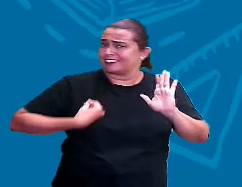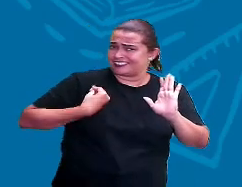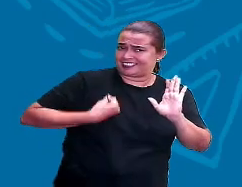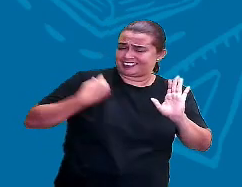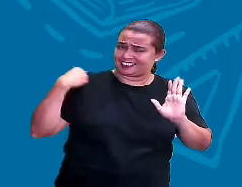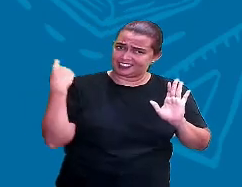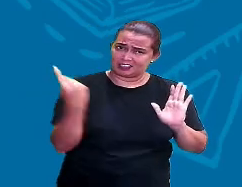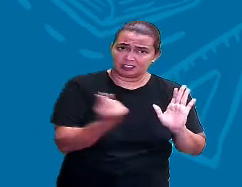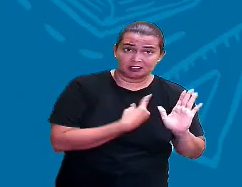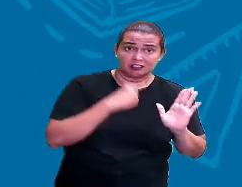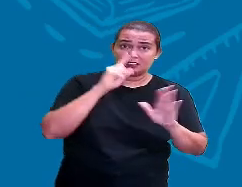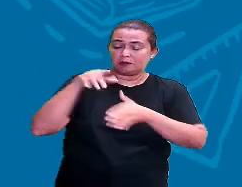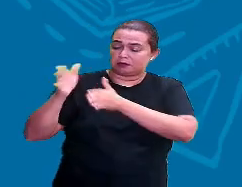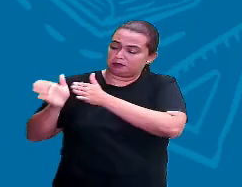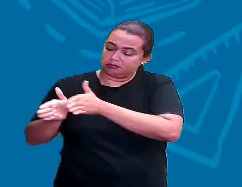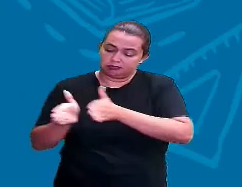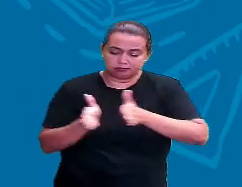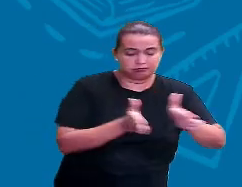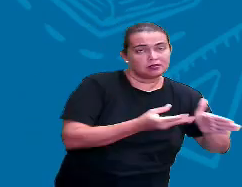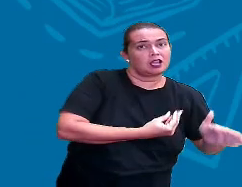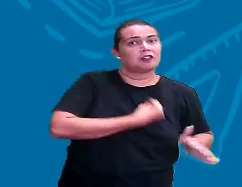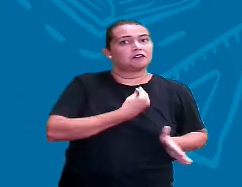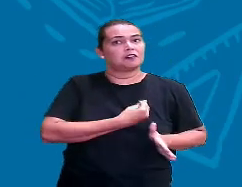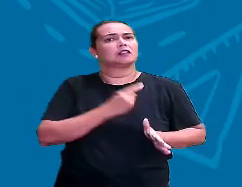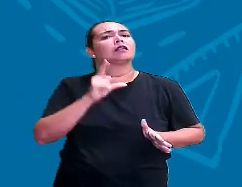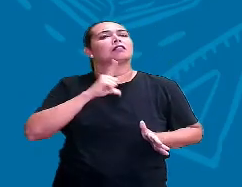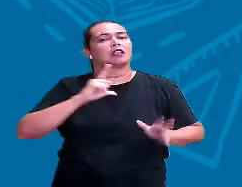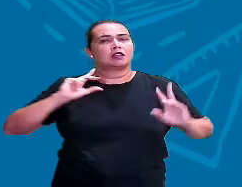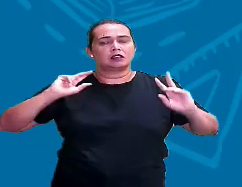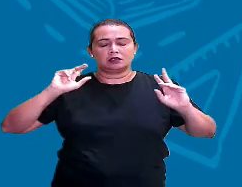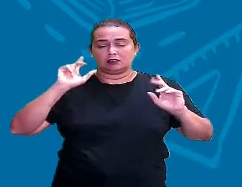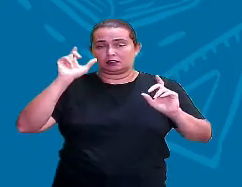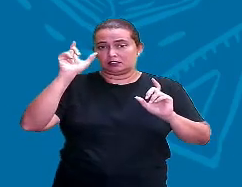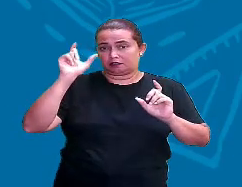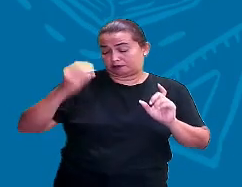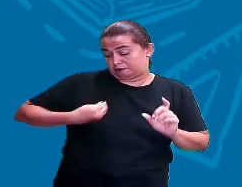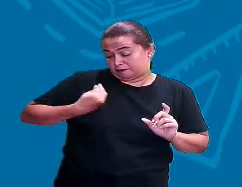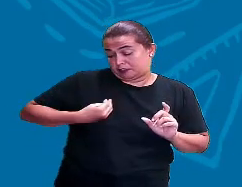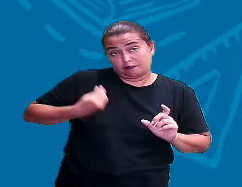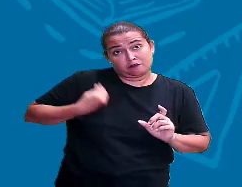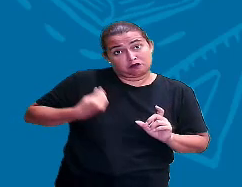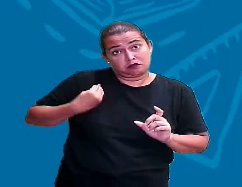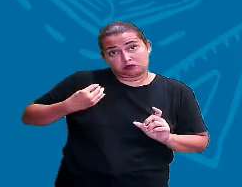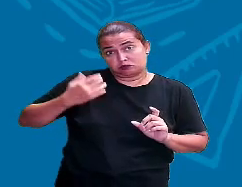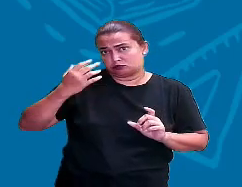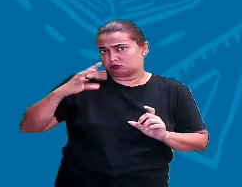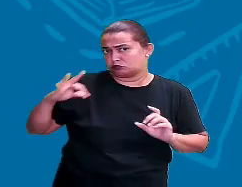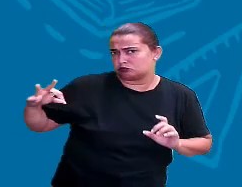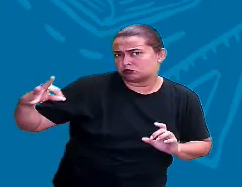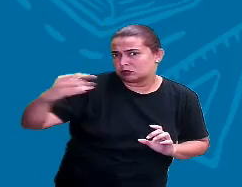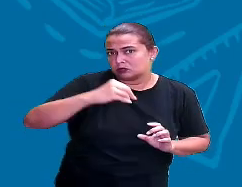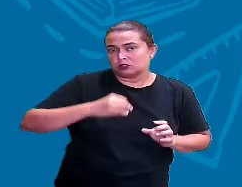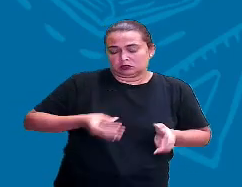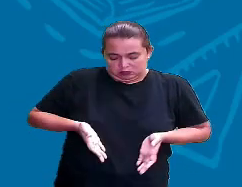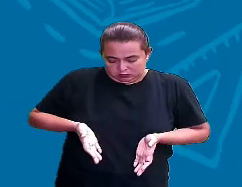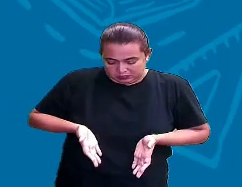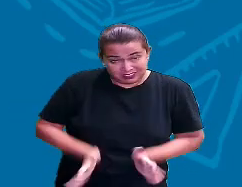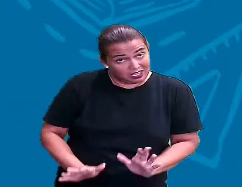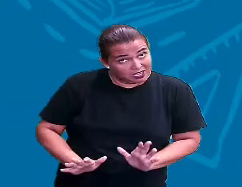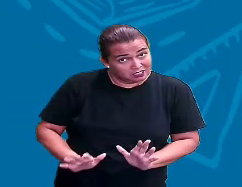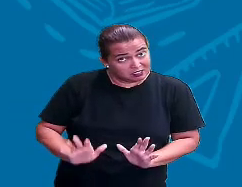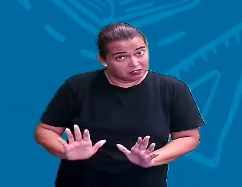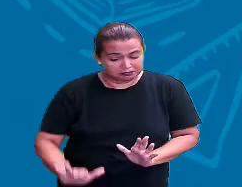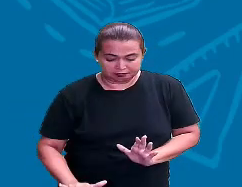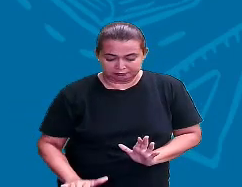fases da vida. É porque todo ser vivo nasce, cresce, se desenvolve ali,